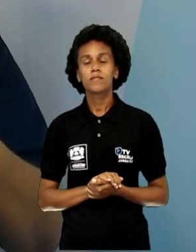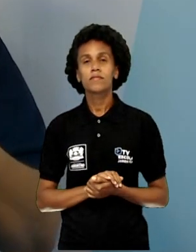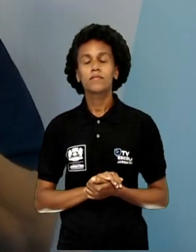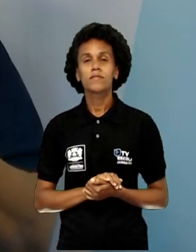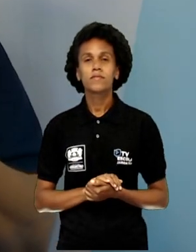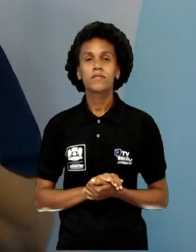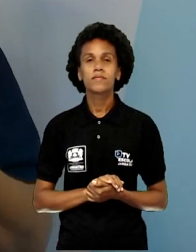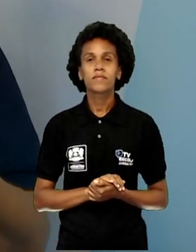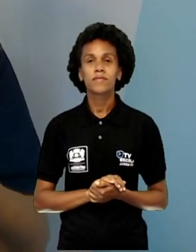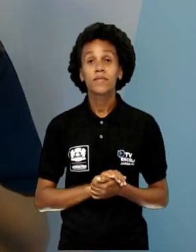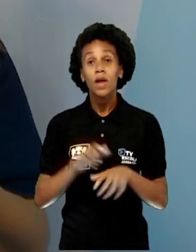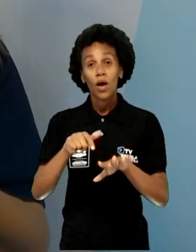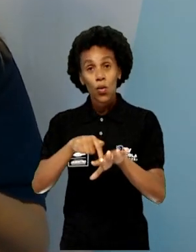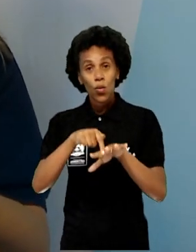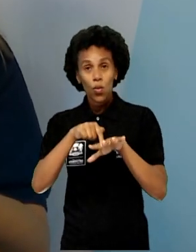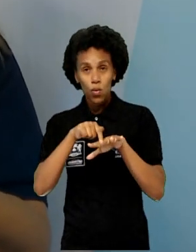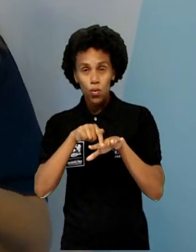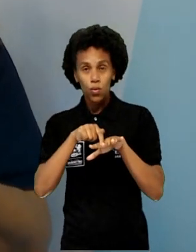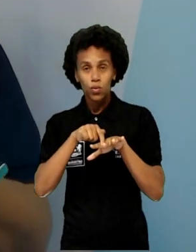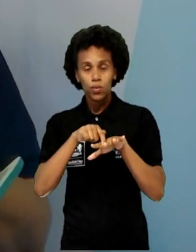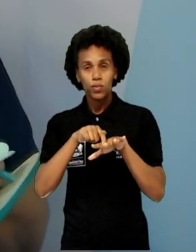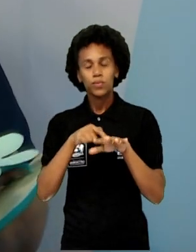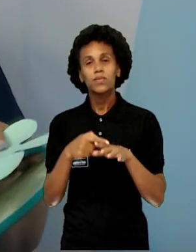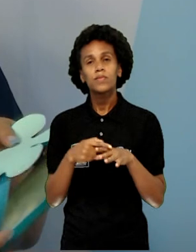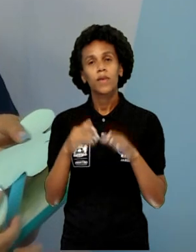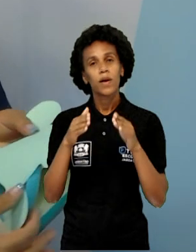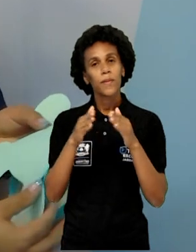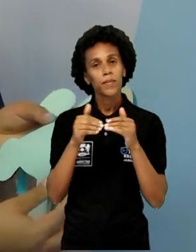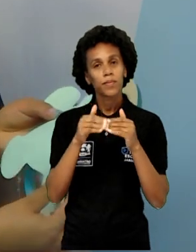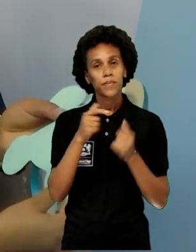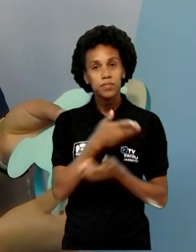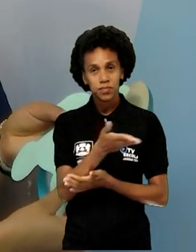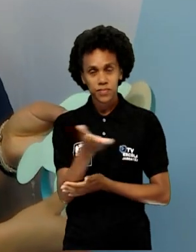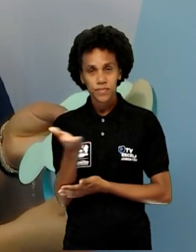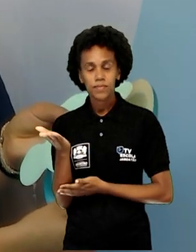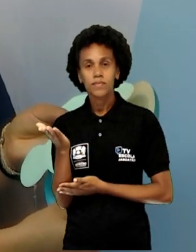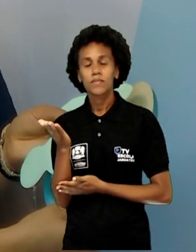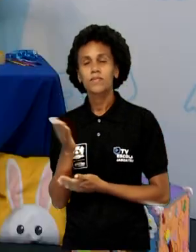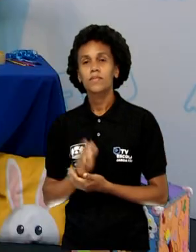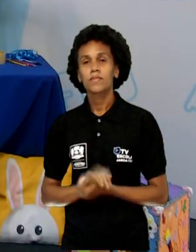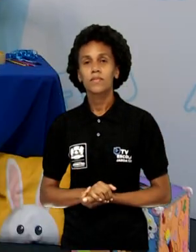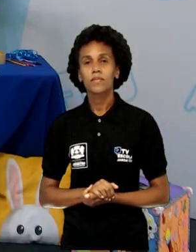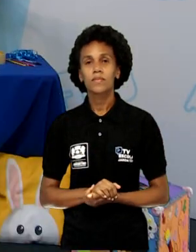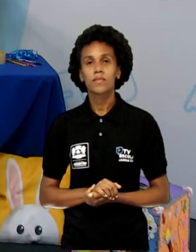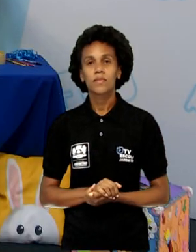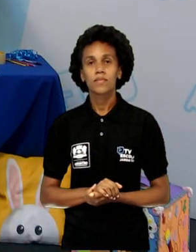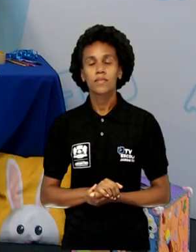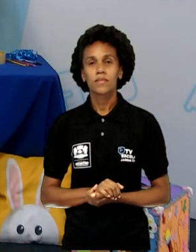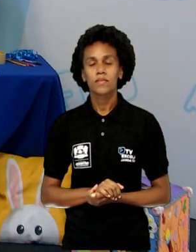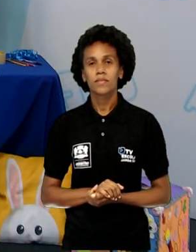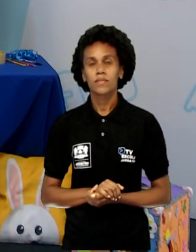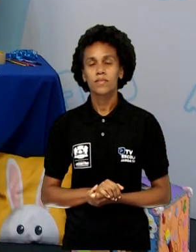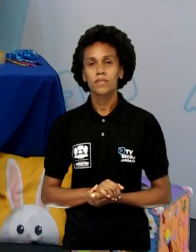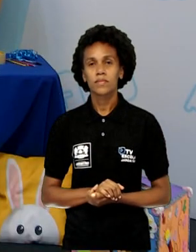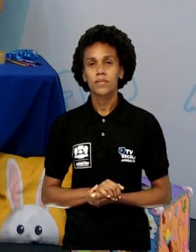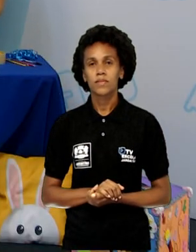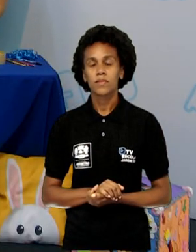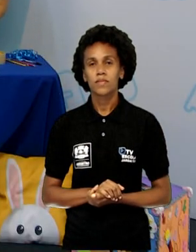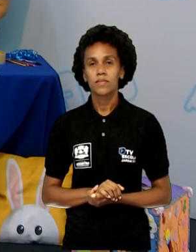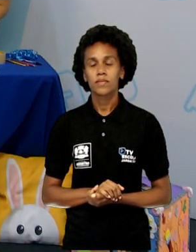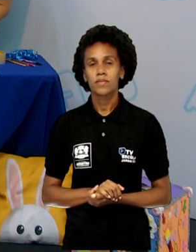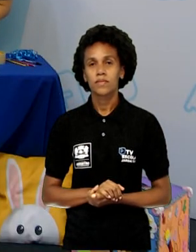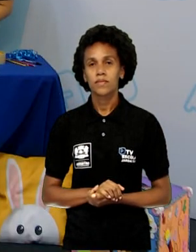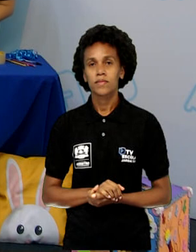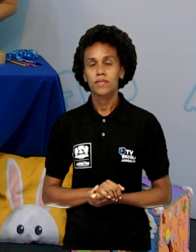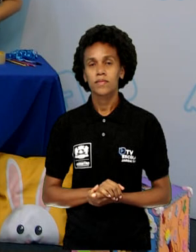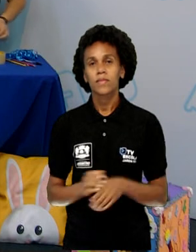vocês, não é? Vou colocar aqui, olha, a tartaruga vai ficar em cima do chinelo. É o nosso